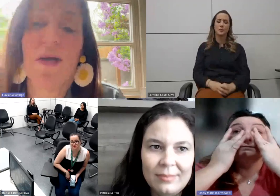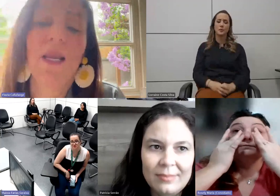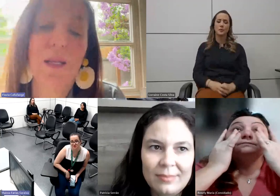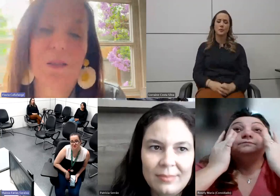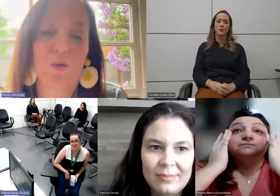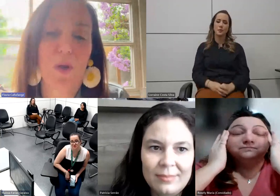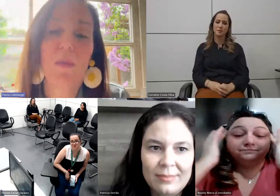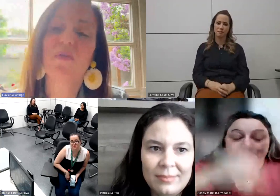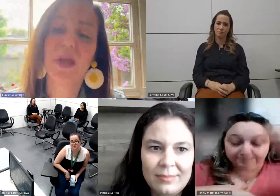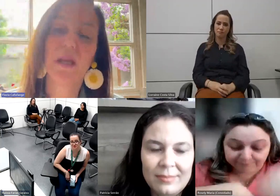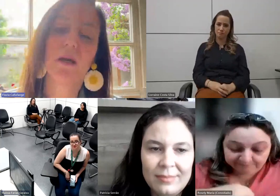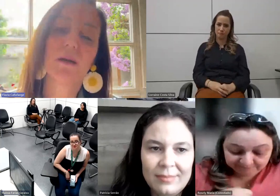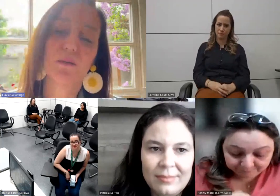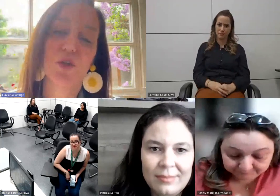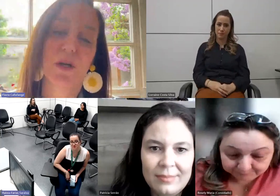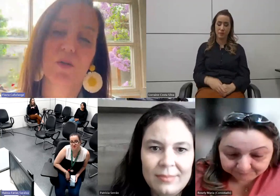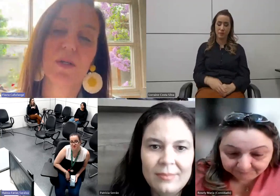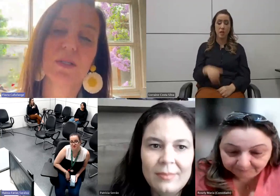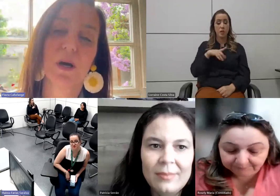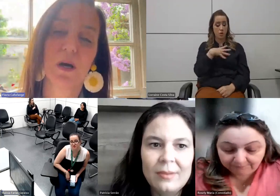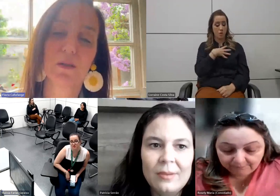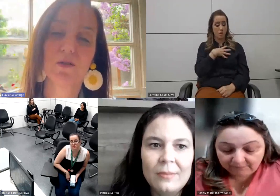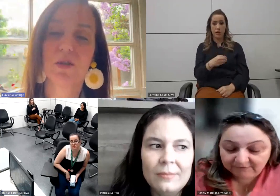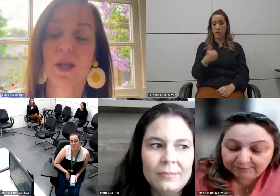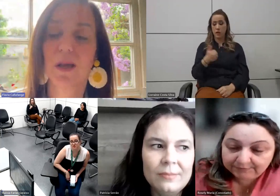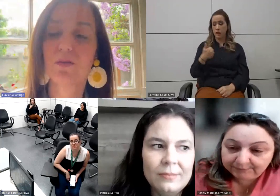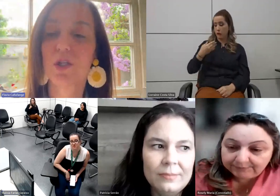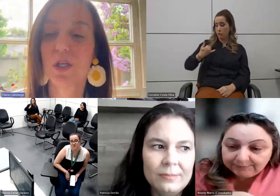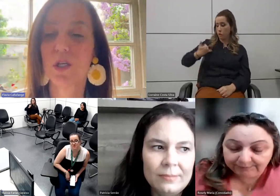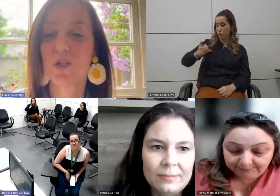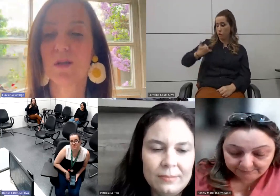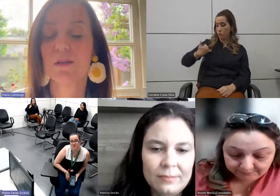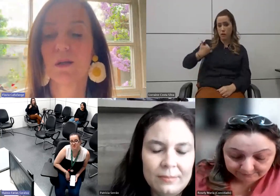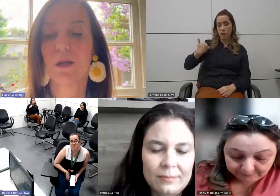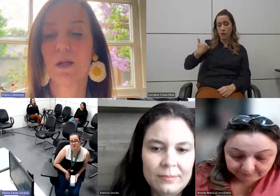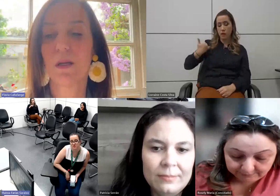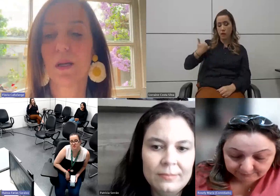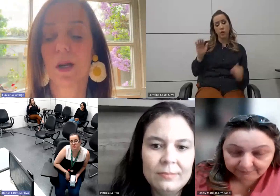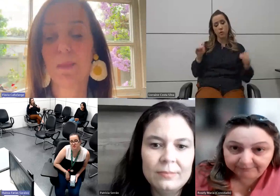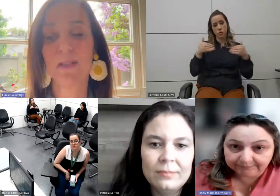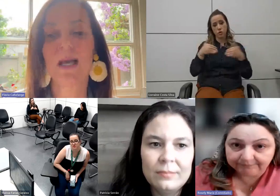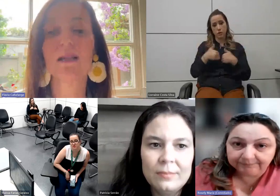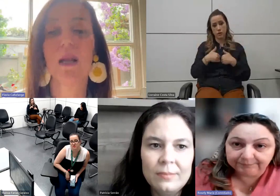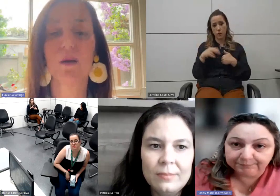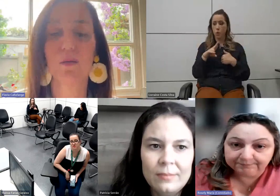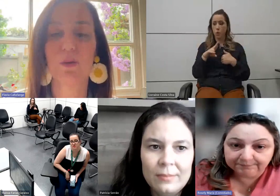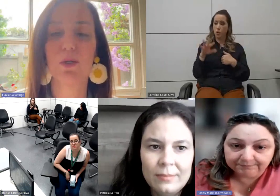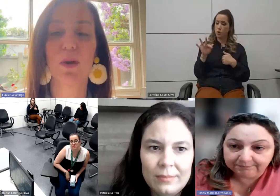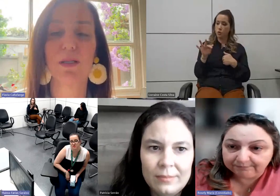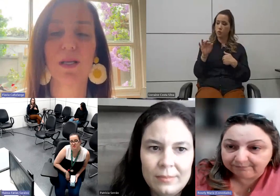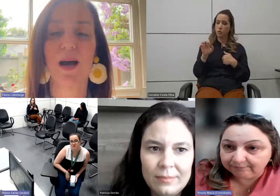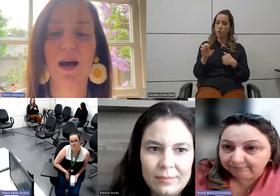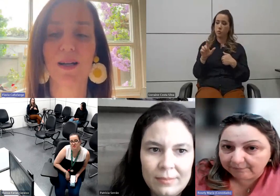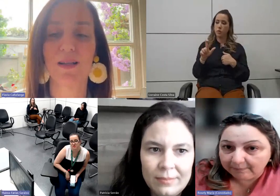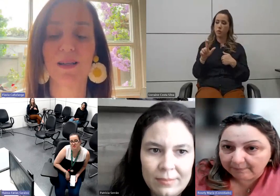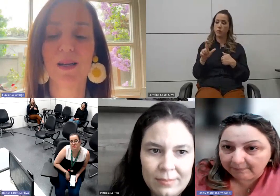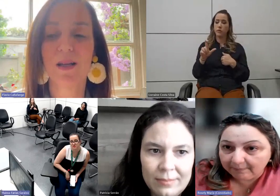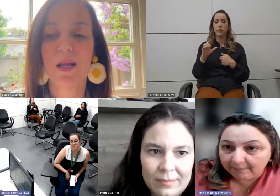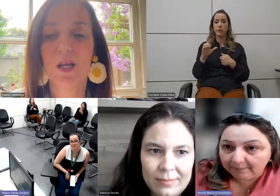A Felícia, eu tenho uma filha de 14 anos, que ela é autista. apesar de ser